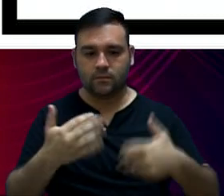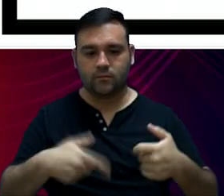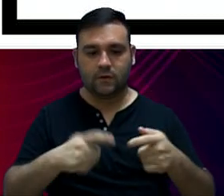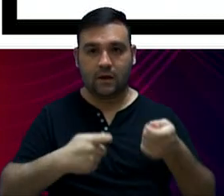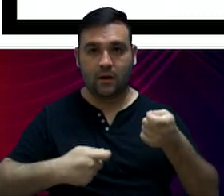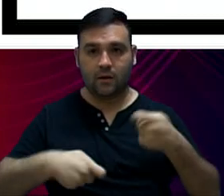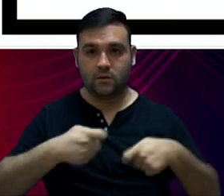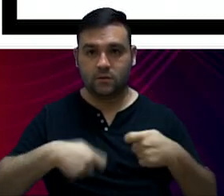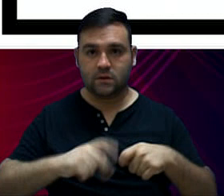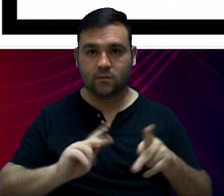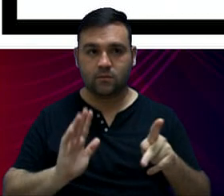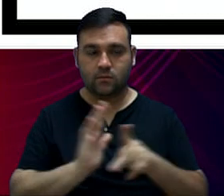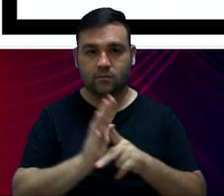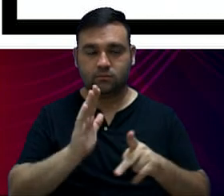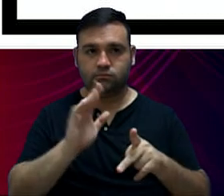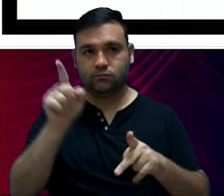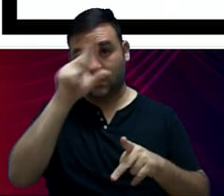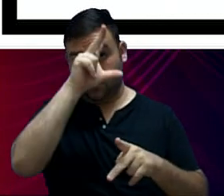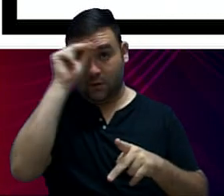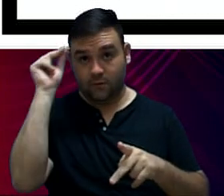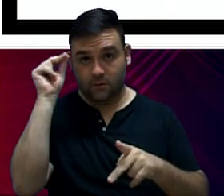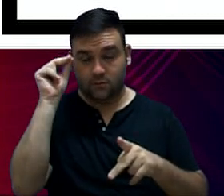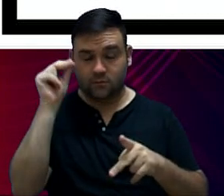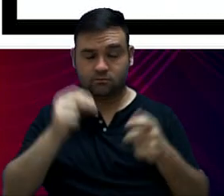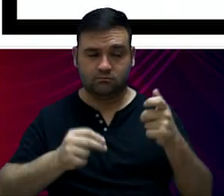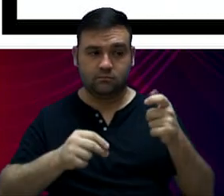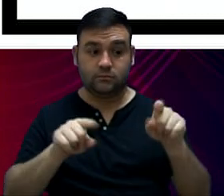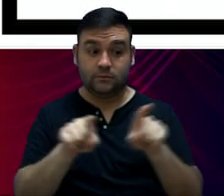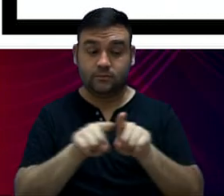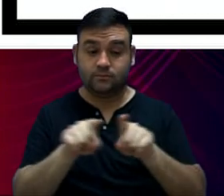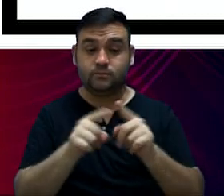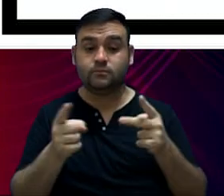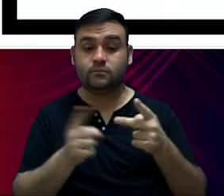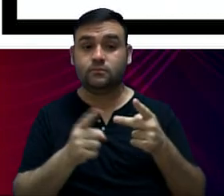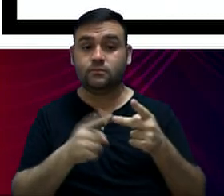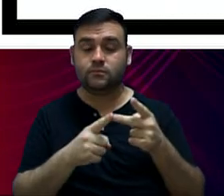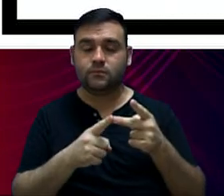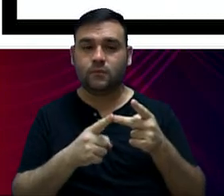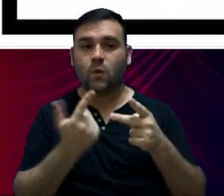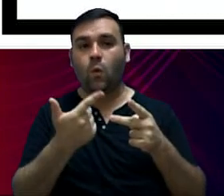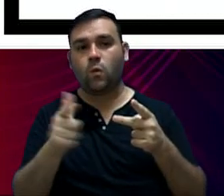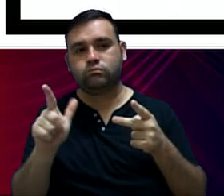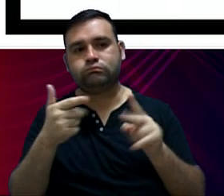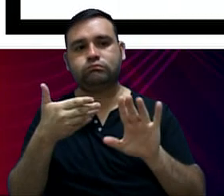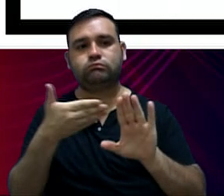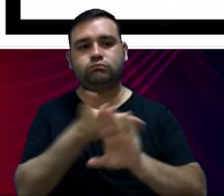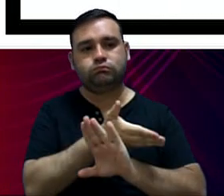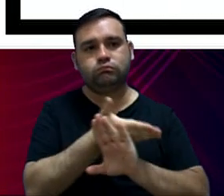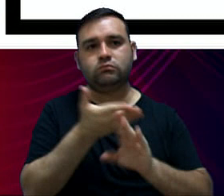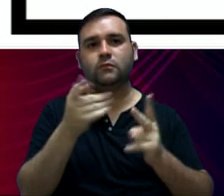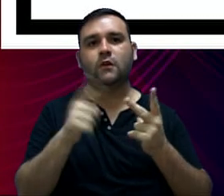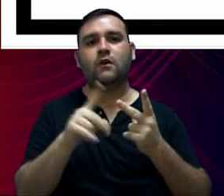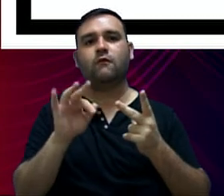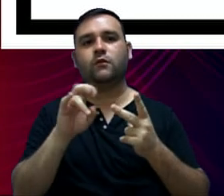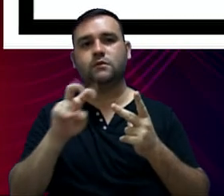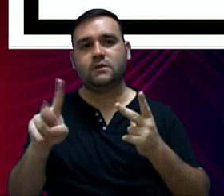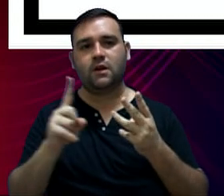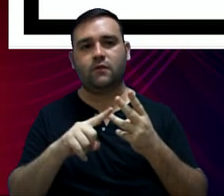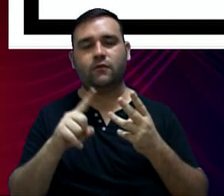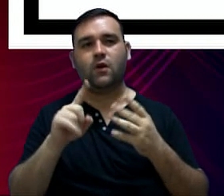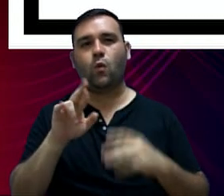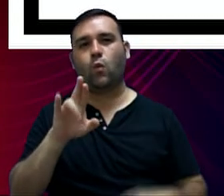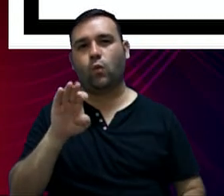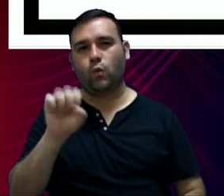administração direta, prefeitura, e da administração indireta, portanto, o FUNSERV, a